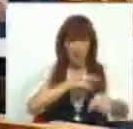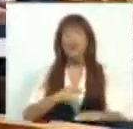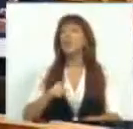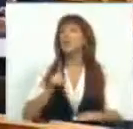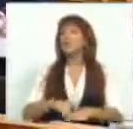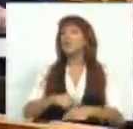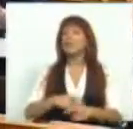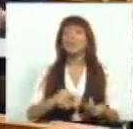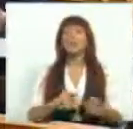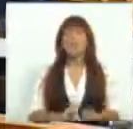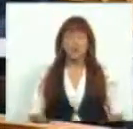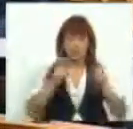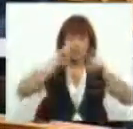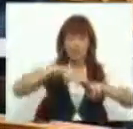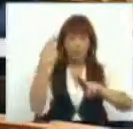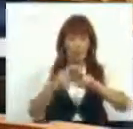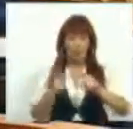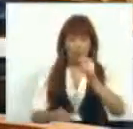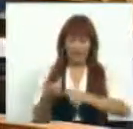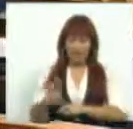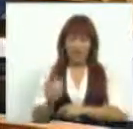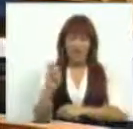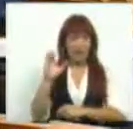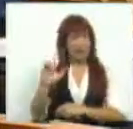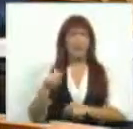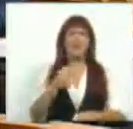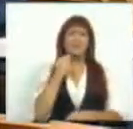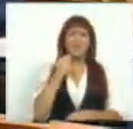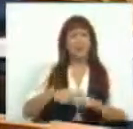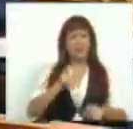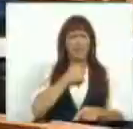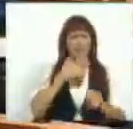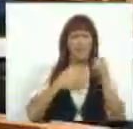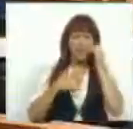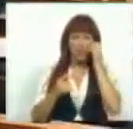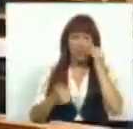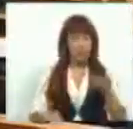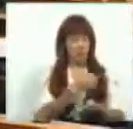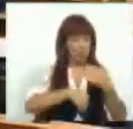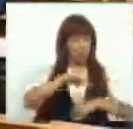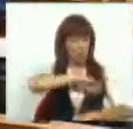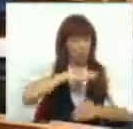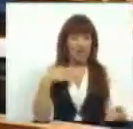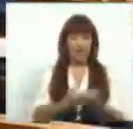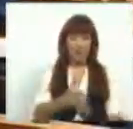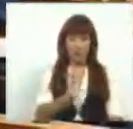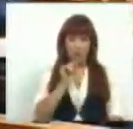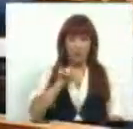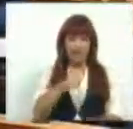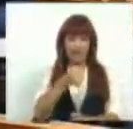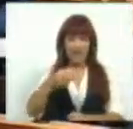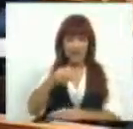no momento em que se sobe para o dobro a taxa de IRC para as pequenas e médias empresas com lucros até 12.500 euros,